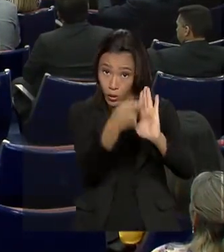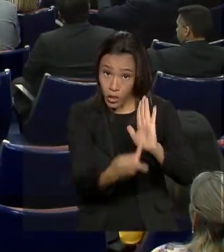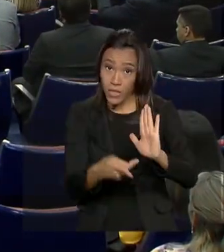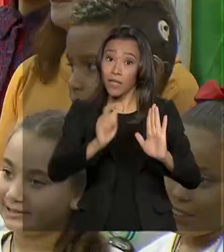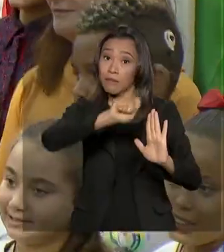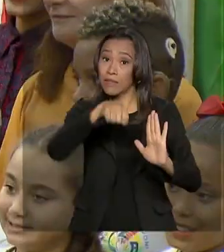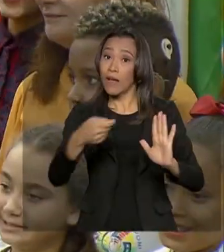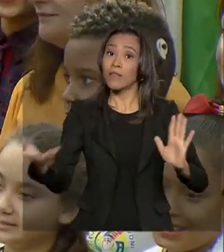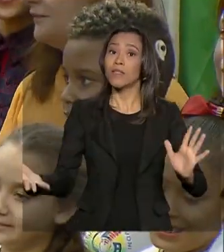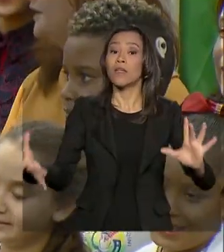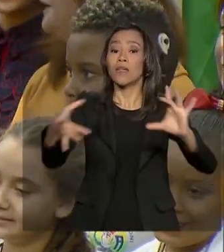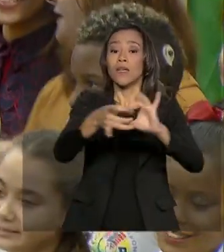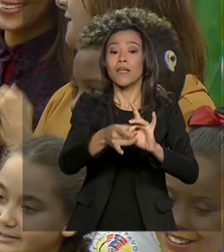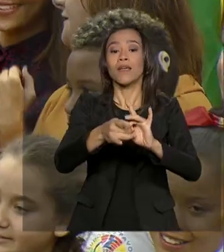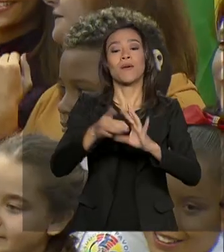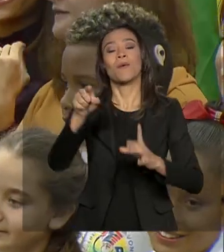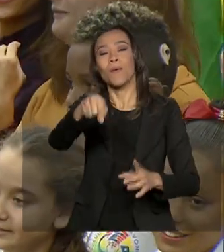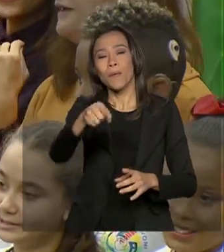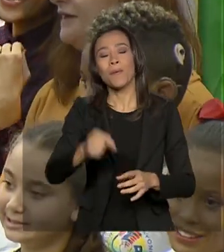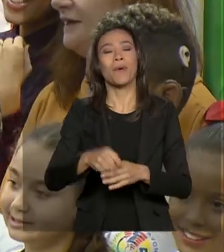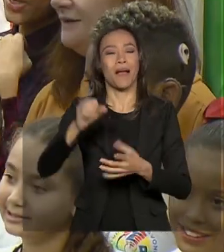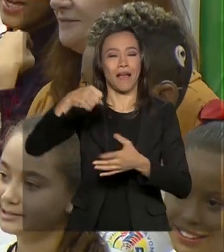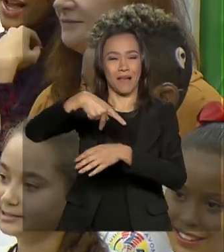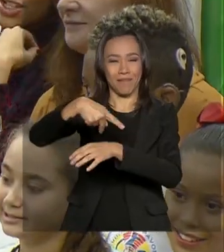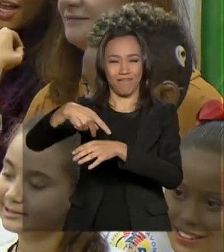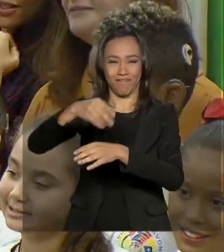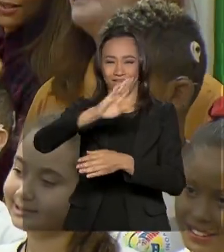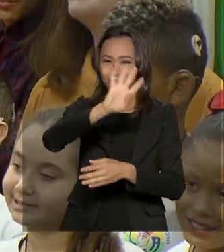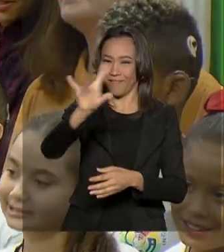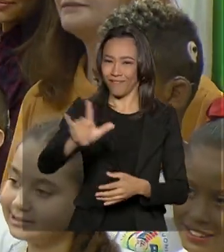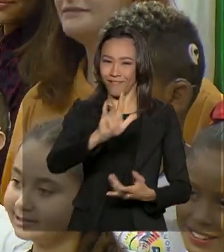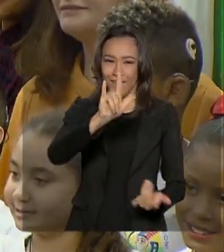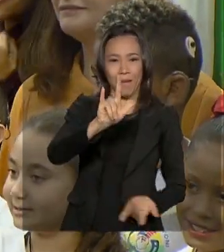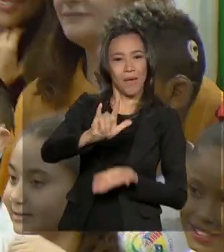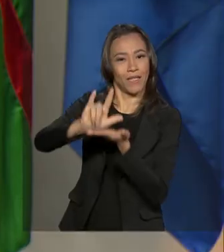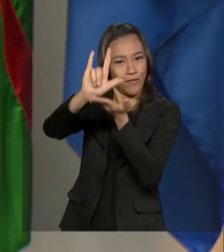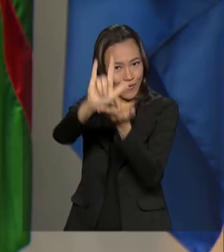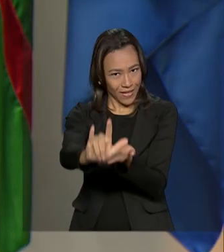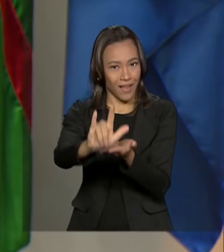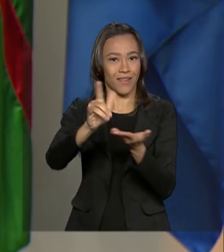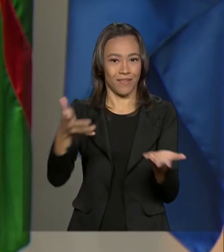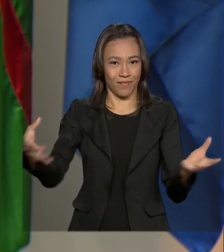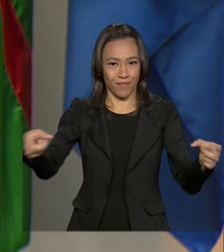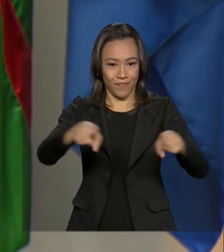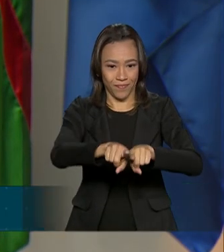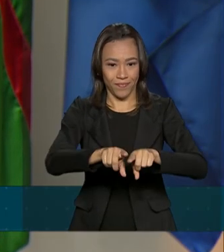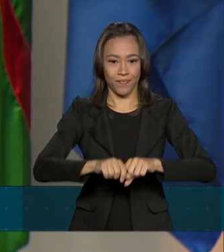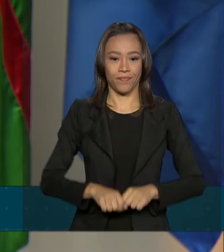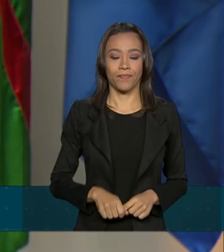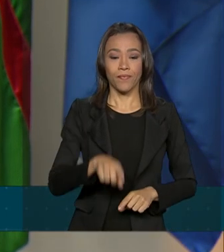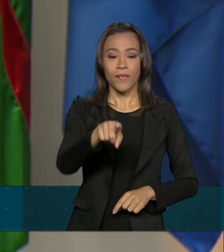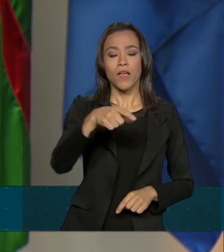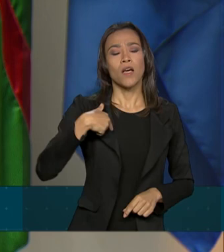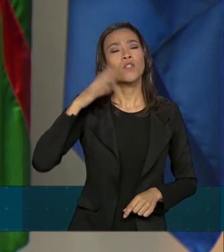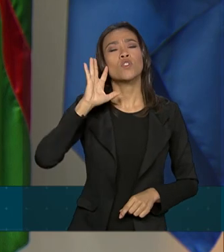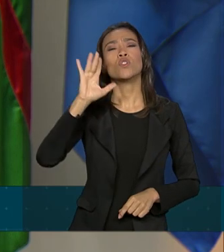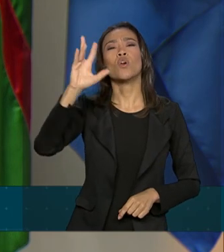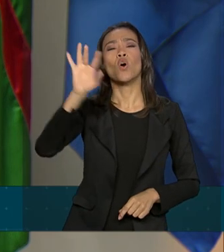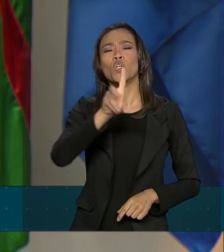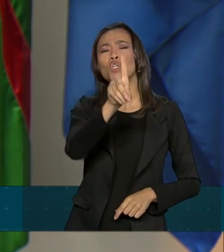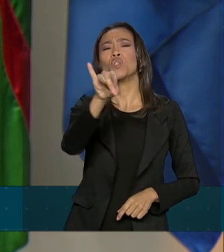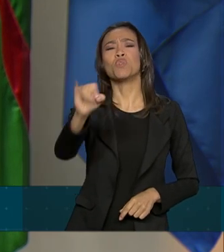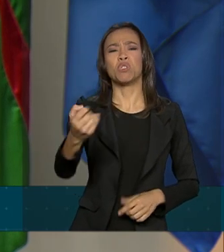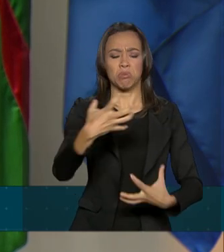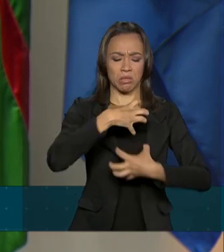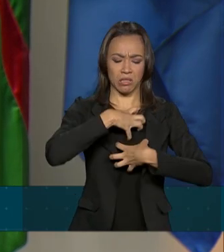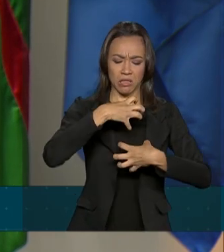Voluntária, que tem como presidente a primeira-dama Michele Bolsonaro. Eu sonho com um dia que o surdo não se